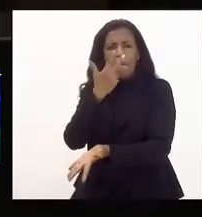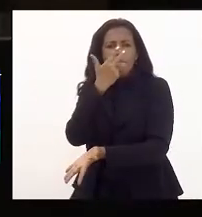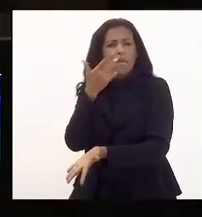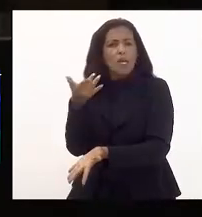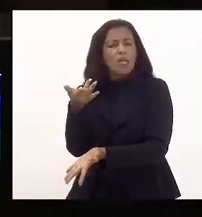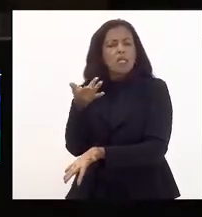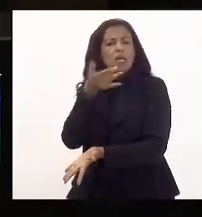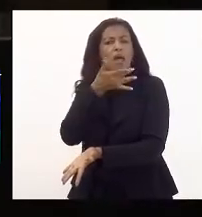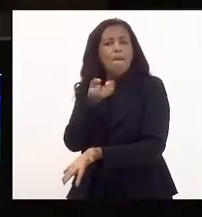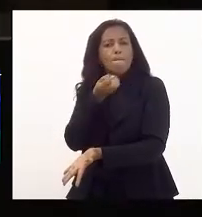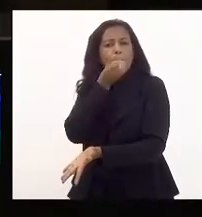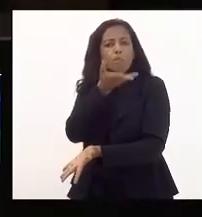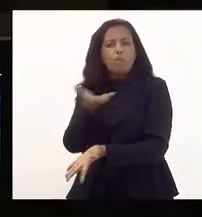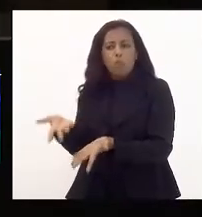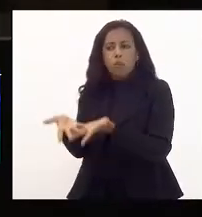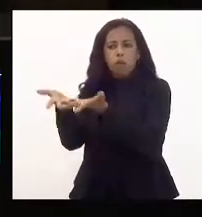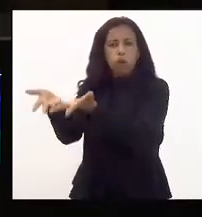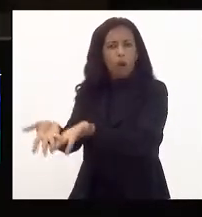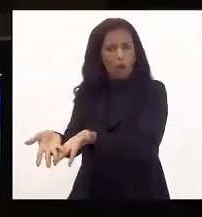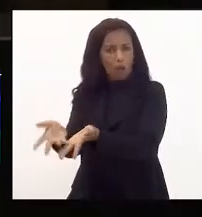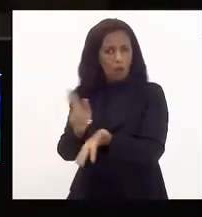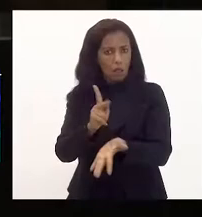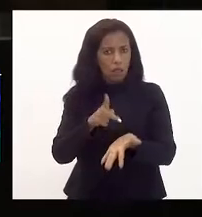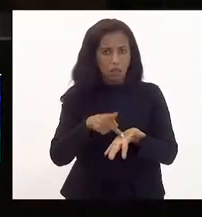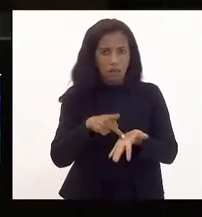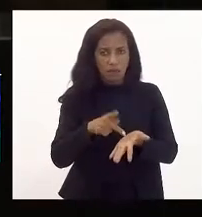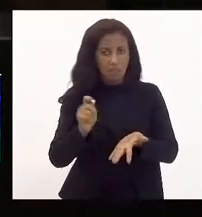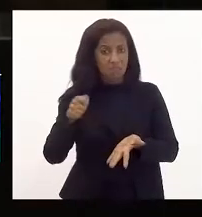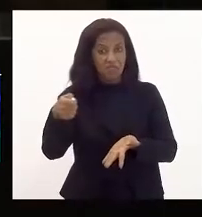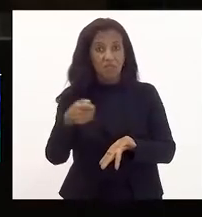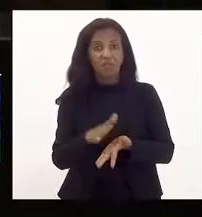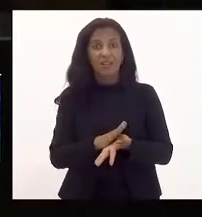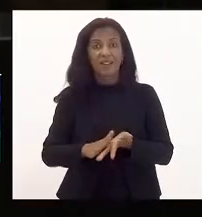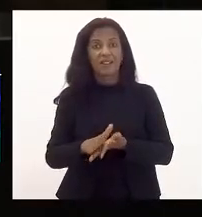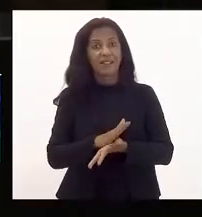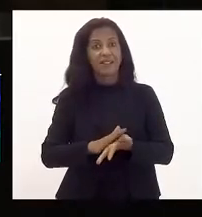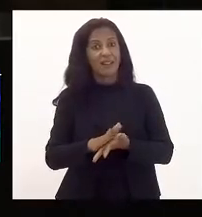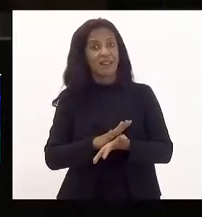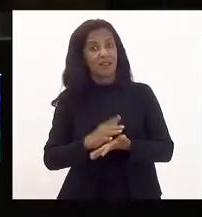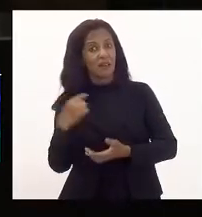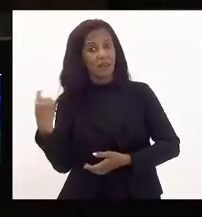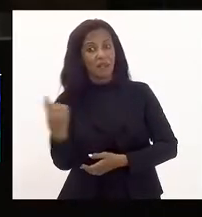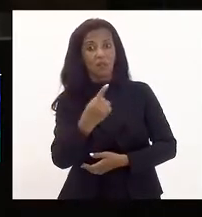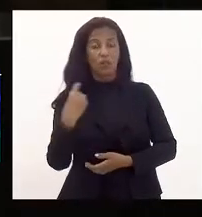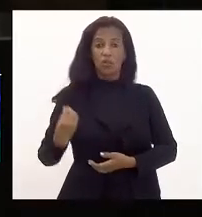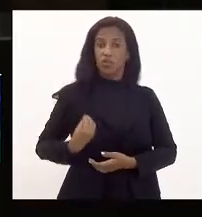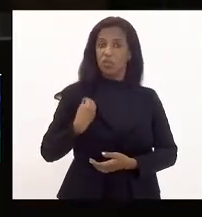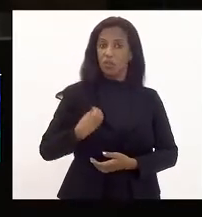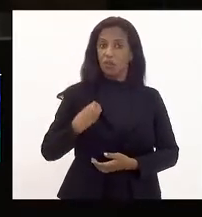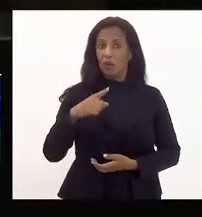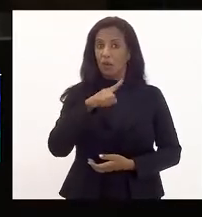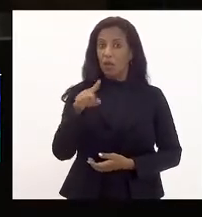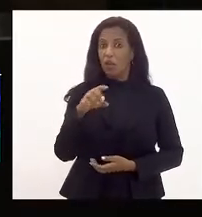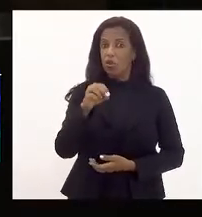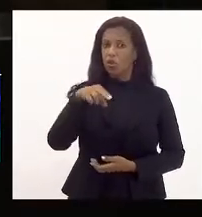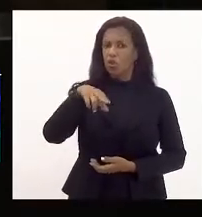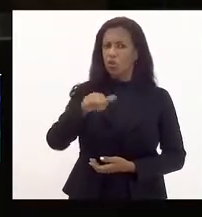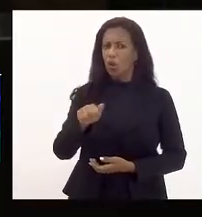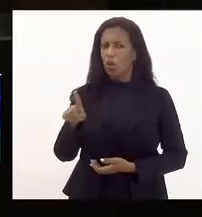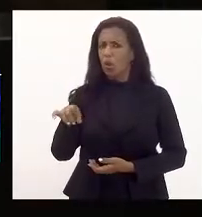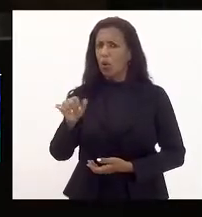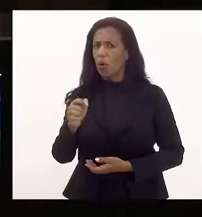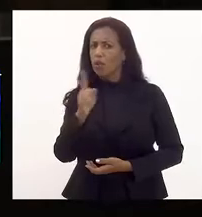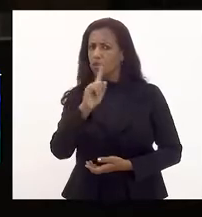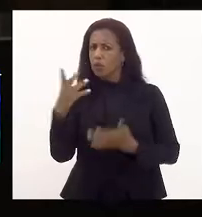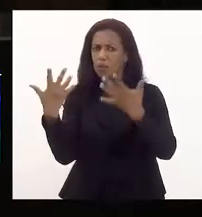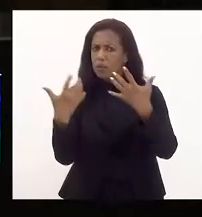sobremesa maravilhosa. Que na verdade não significa nada. Nós que moramos na Zona Oeste não aceitamos acabar